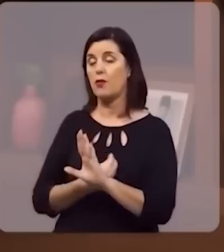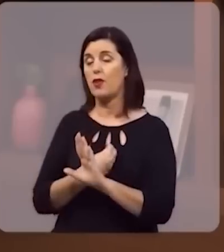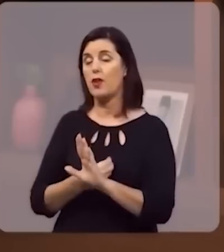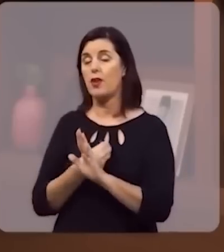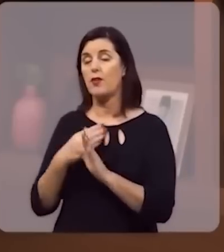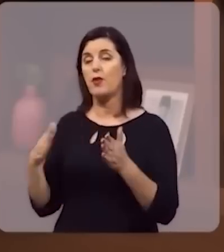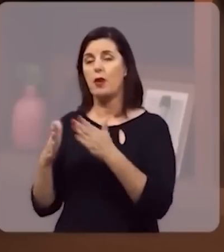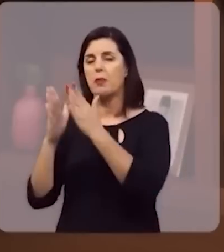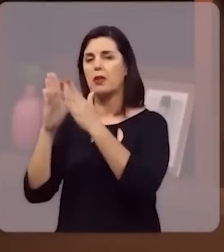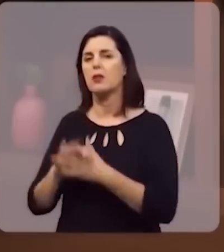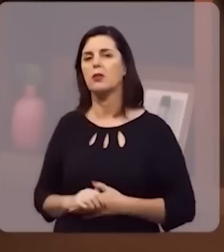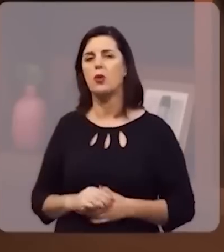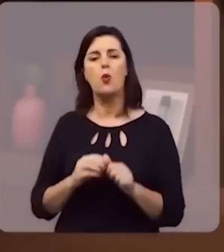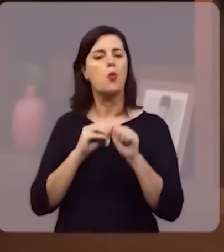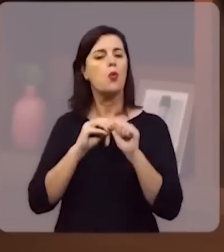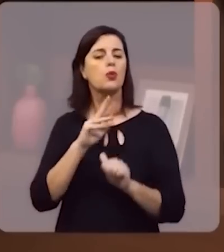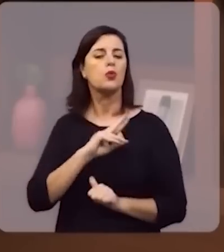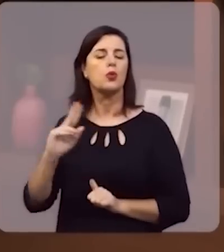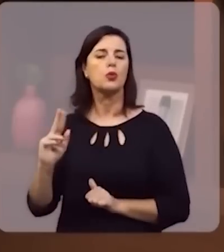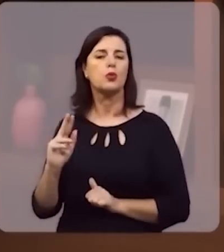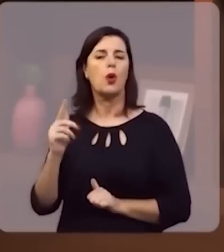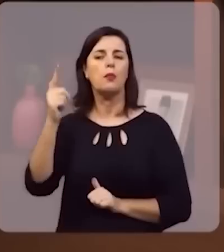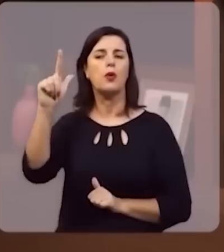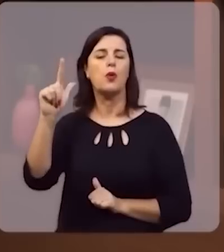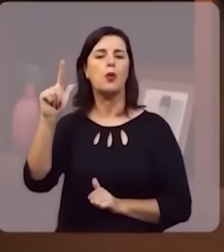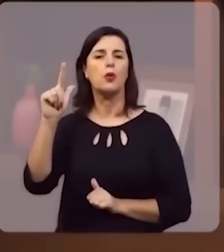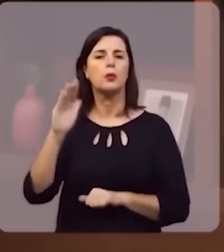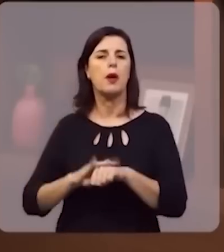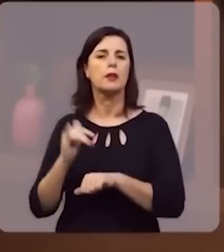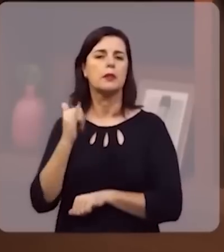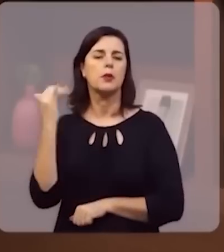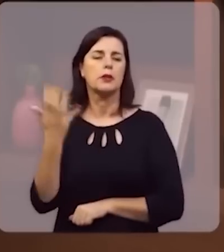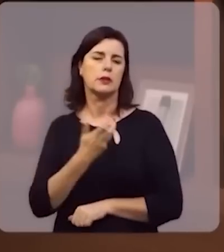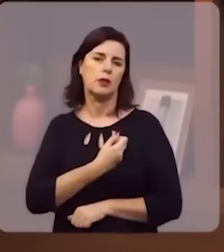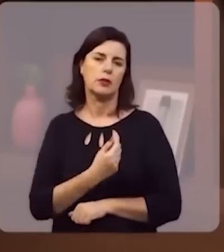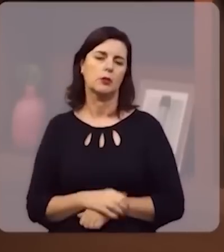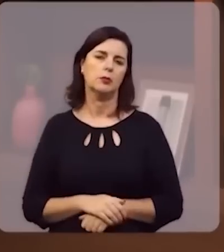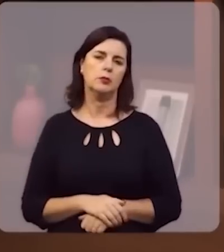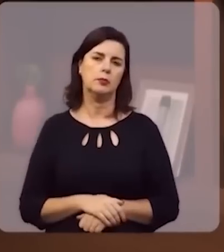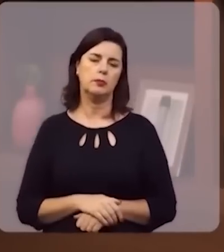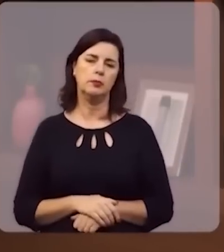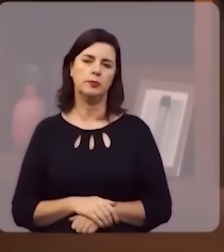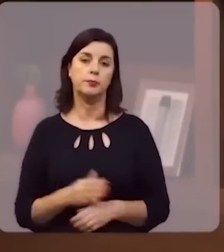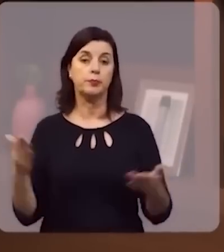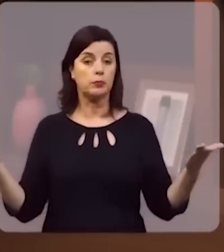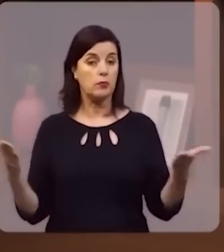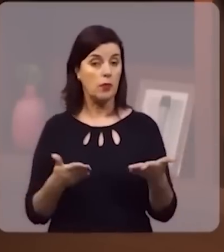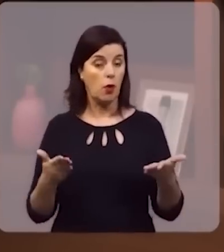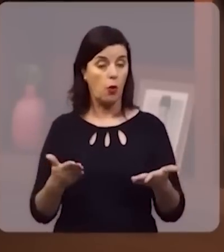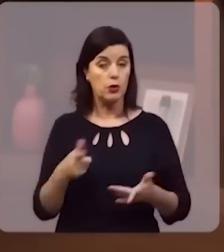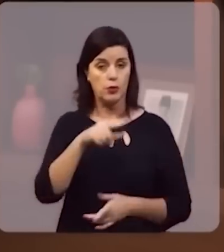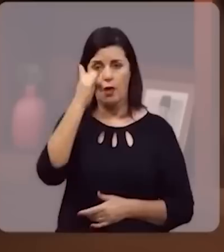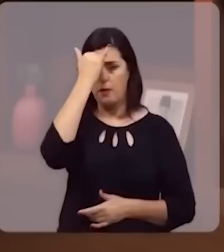Deus. Ele é o único nome dado entre os homens pelo qual importa que sejamos salvos. Deus, você hoje mesmo se